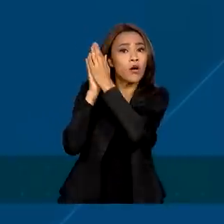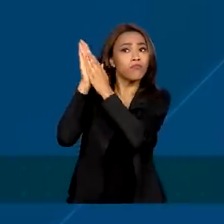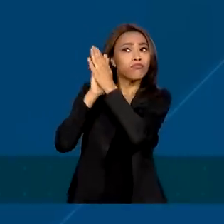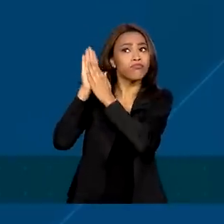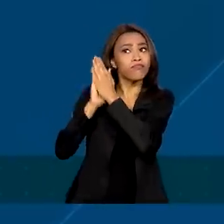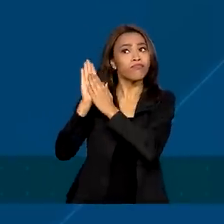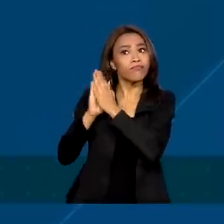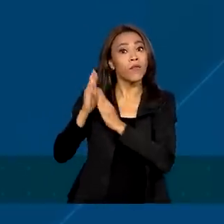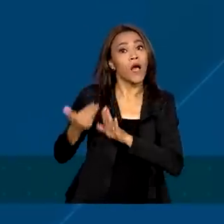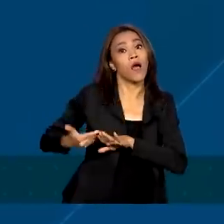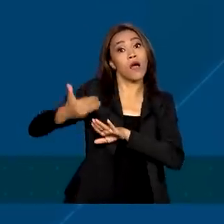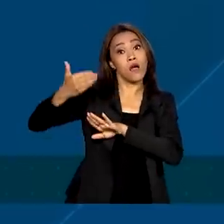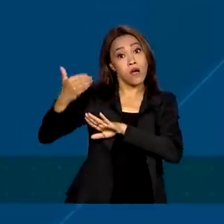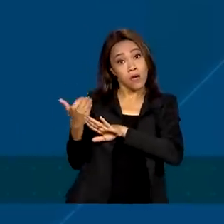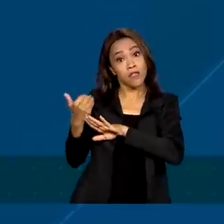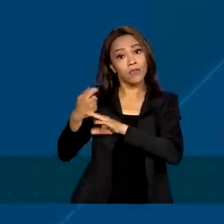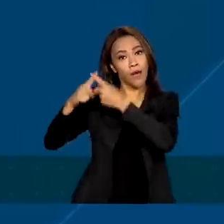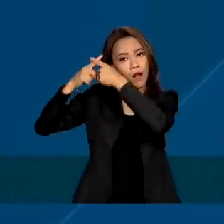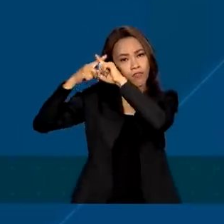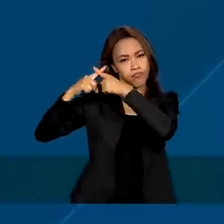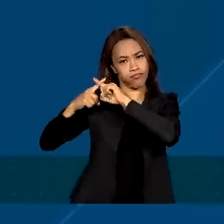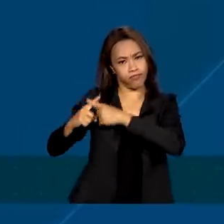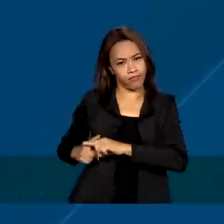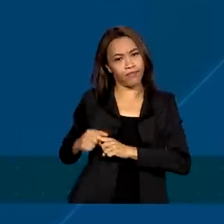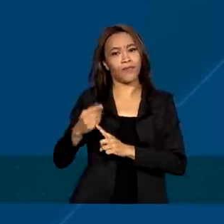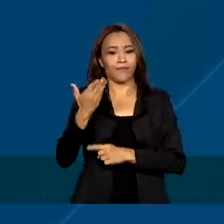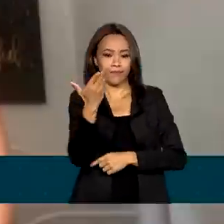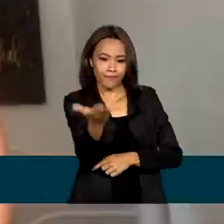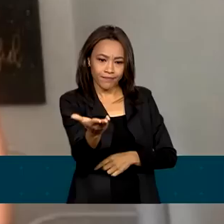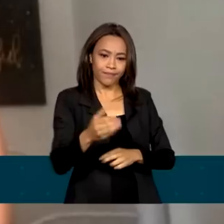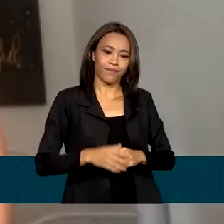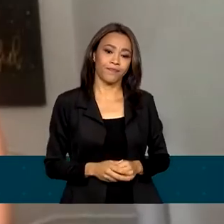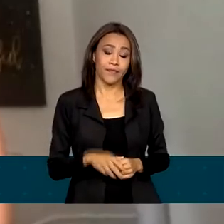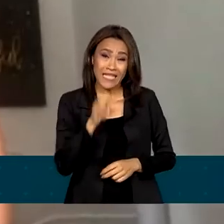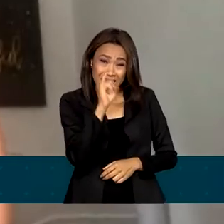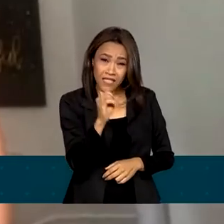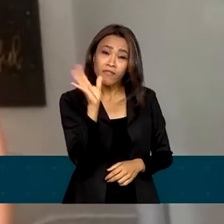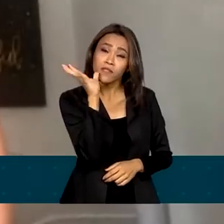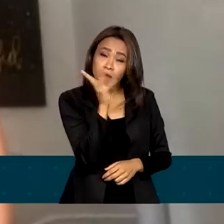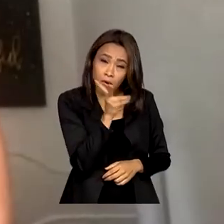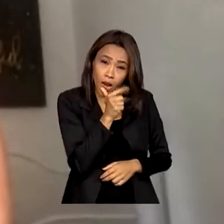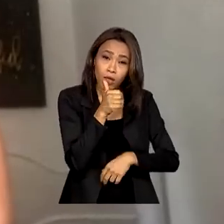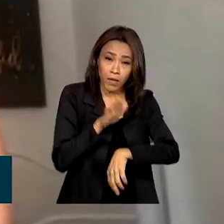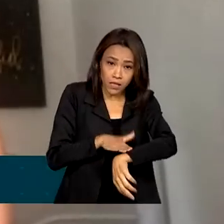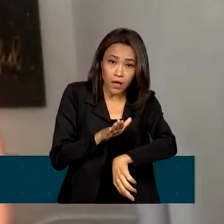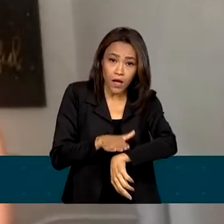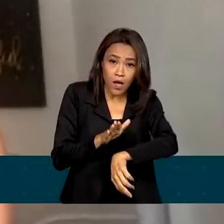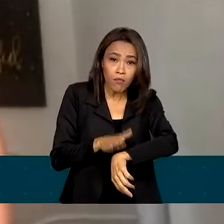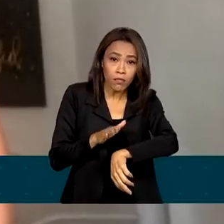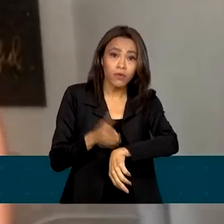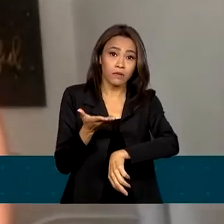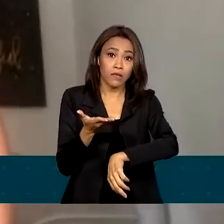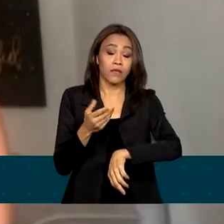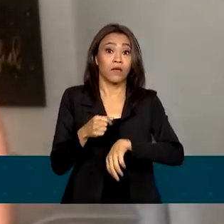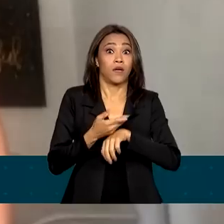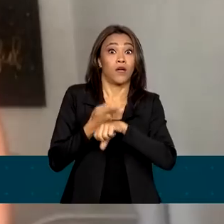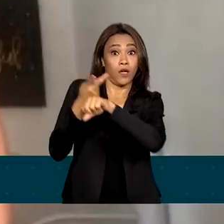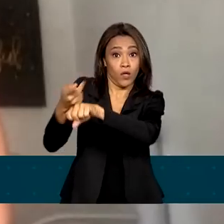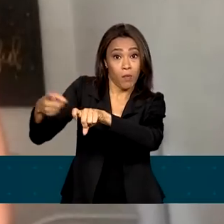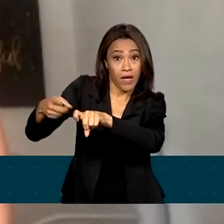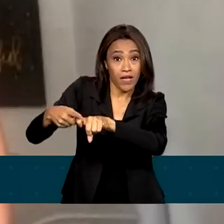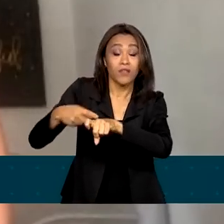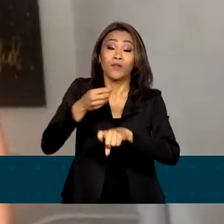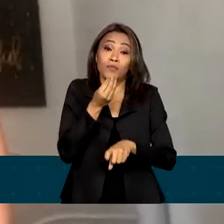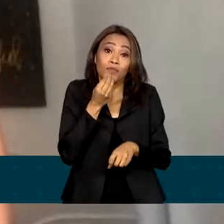horas antes para fazer o penteado no cabelo dela. Se tivesse demorado mais tempo para chegar ao oftalmologista, poderia ter dado